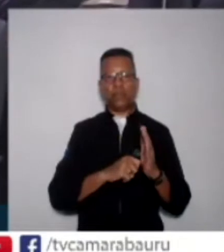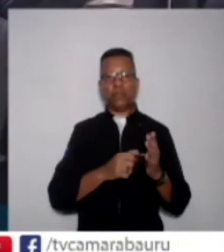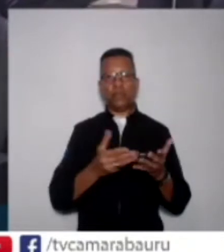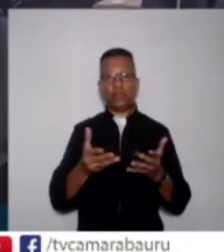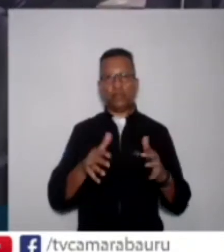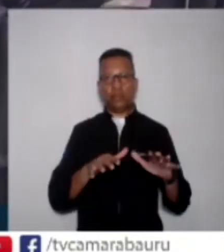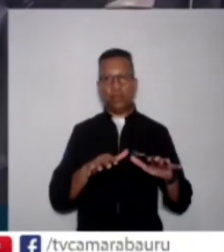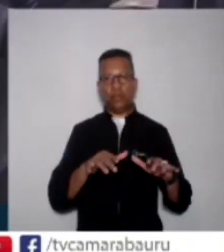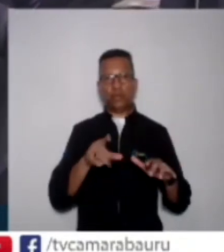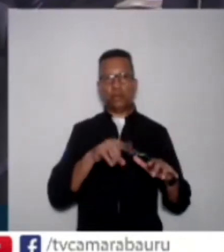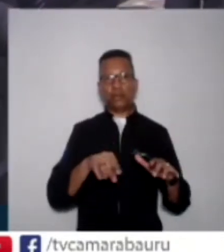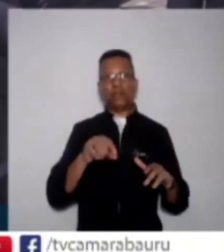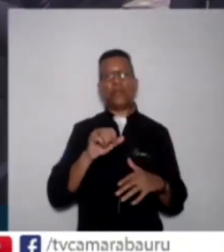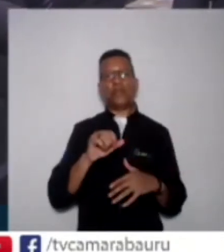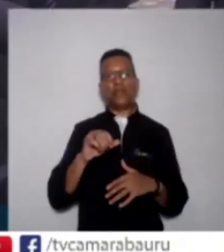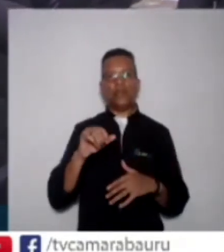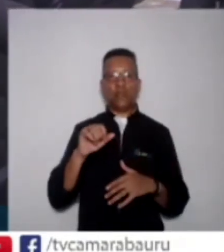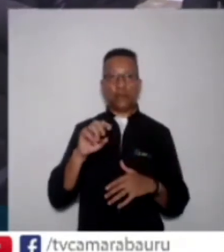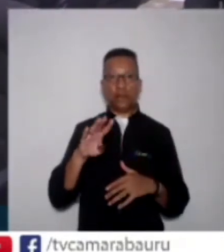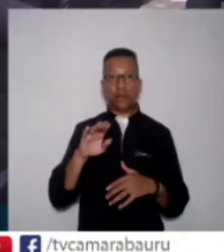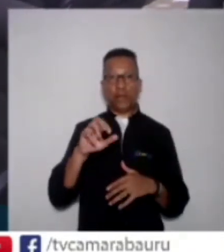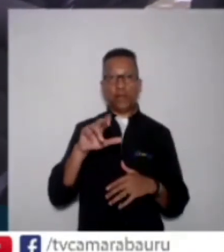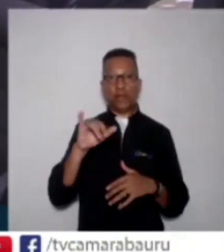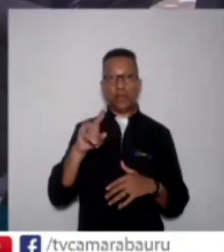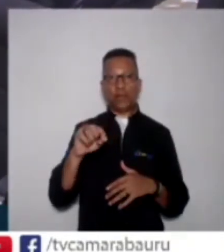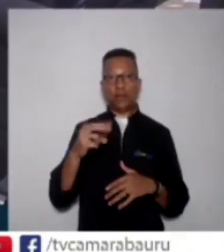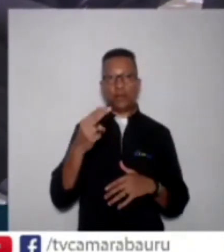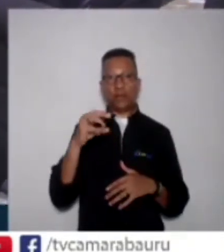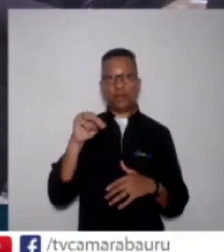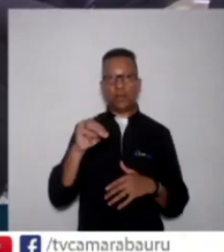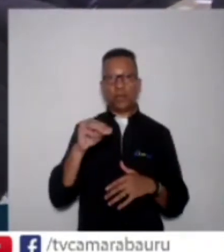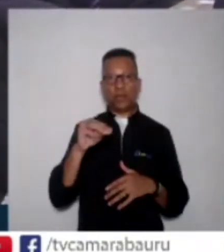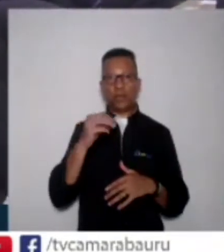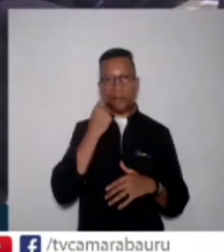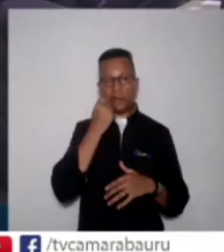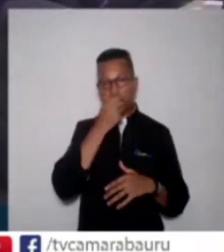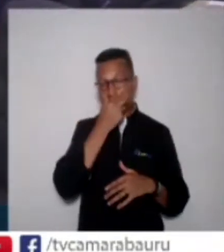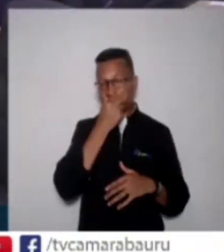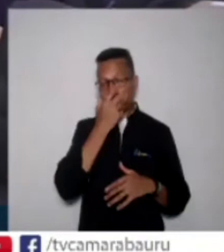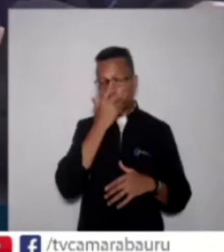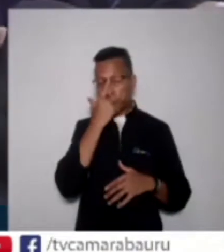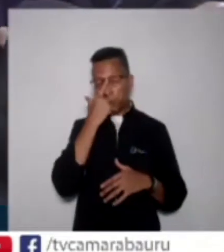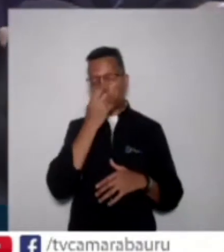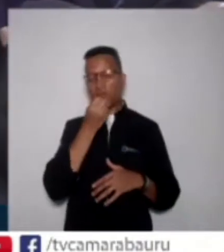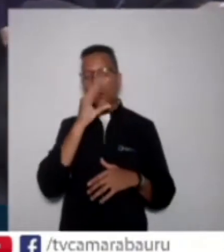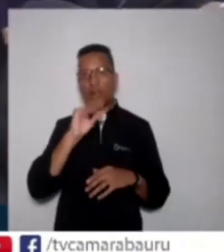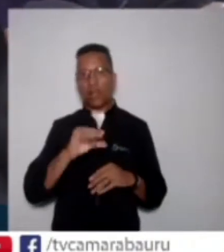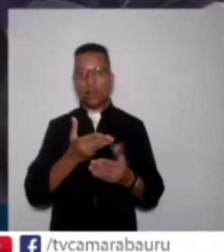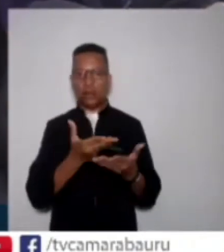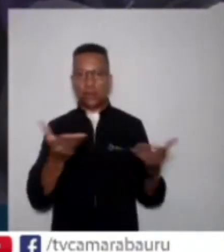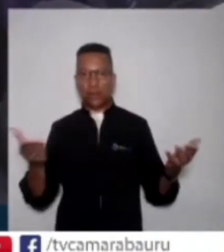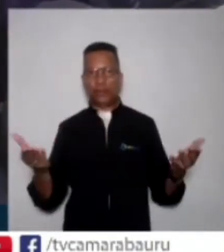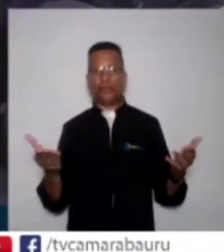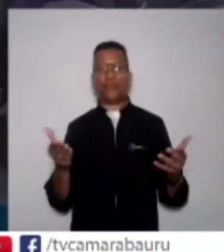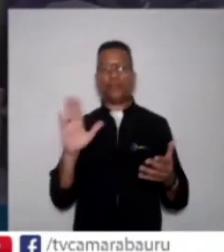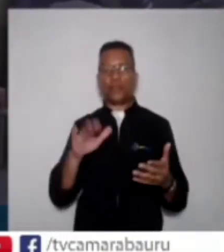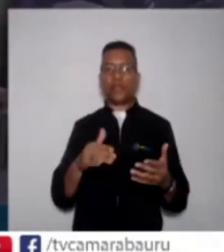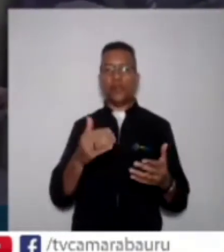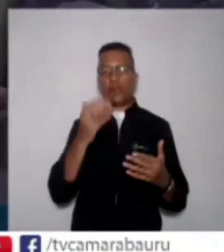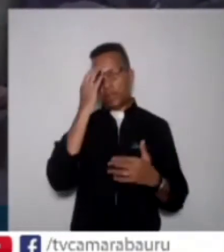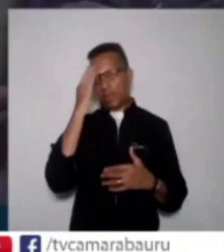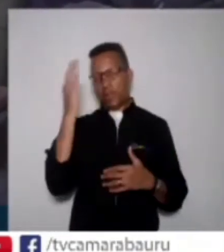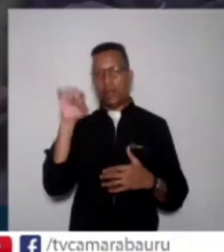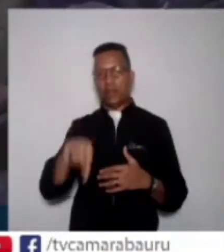Cardoso, por até dois minutos. É isso mesmo. Muito boa tarde a todos. Muito obrigado pela presença.